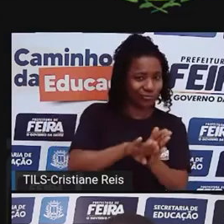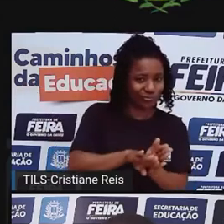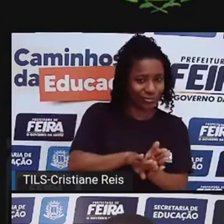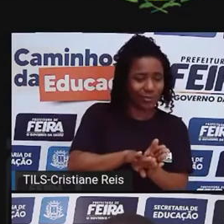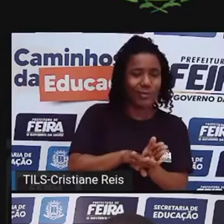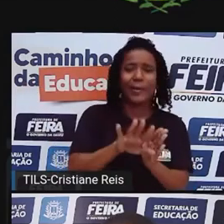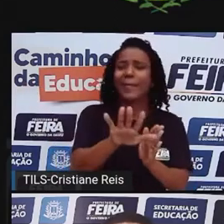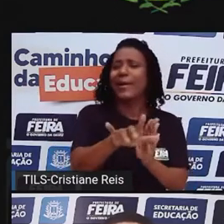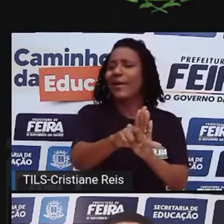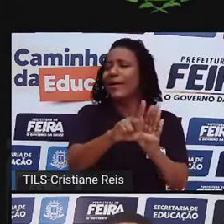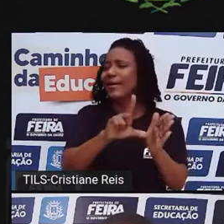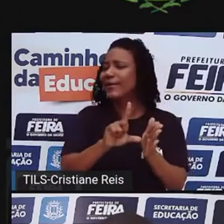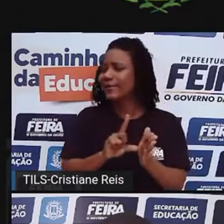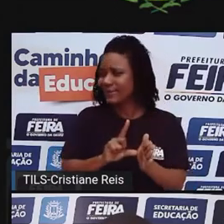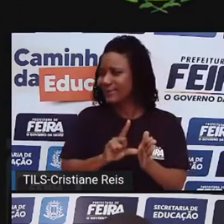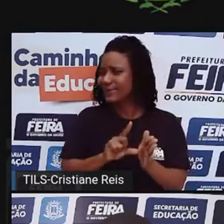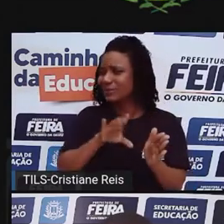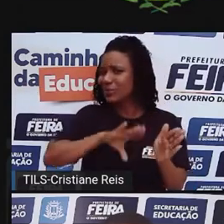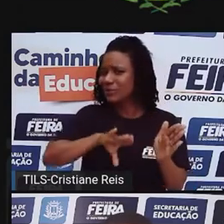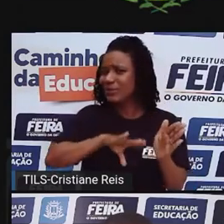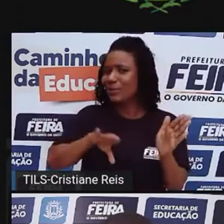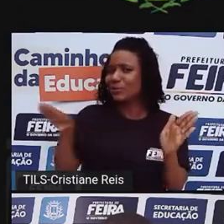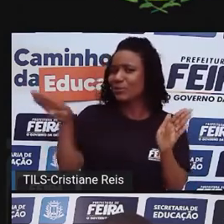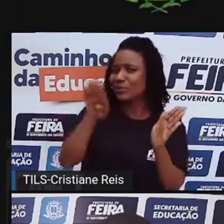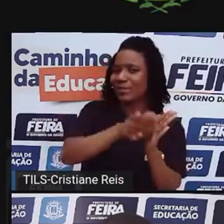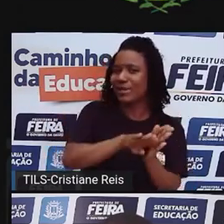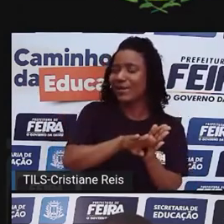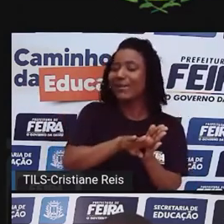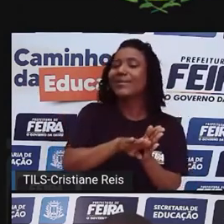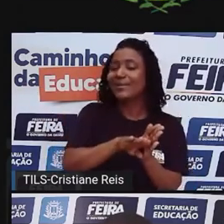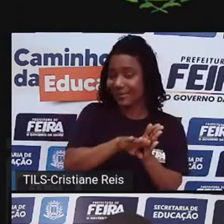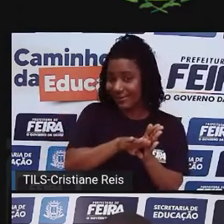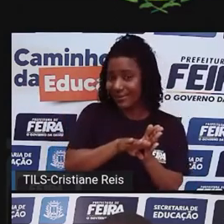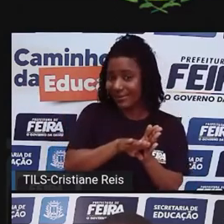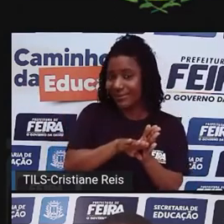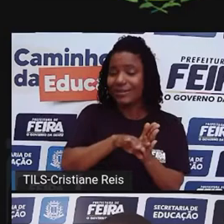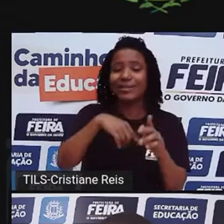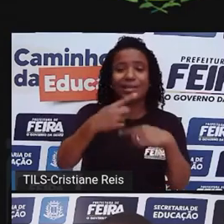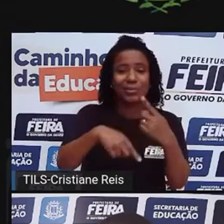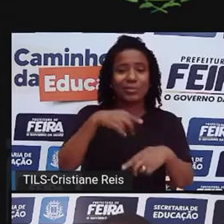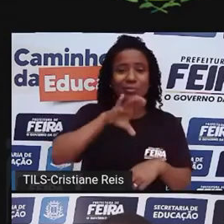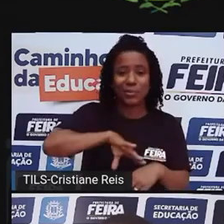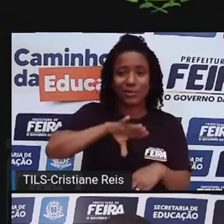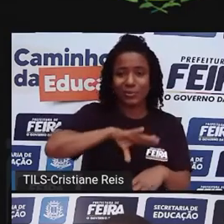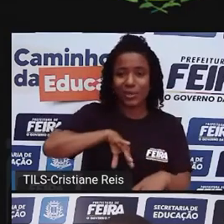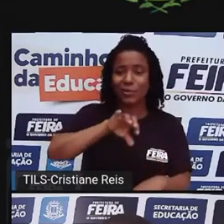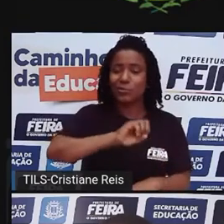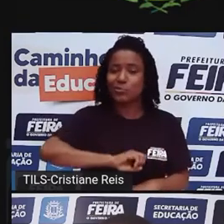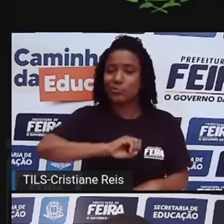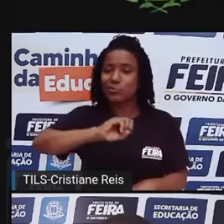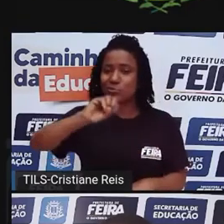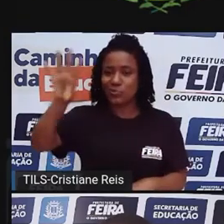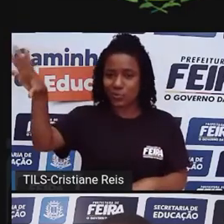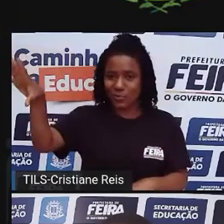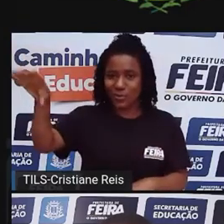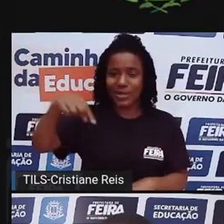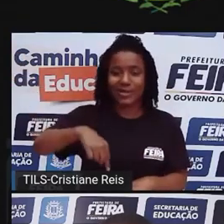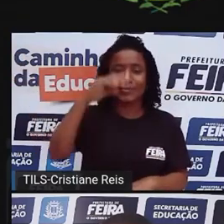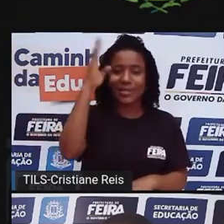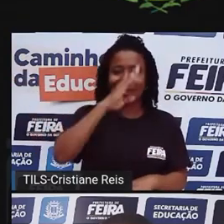aqui, e depois que Portugal administrativamente vai embora, né? Que supostamente nos tornamos independentes,